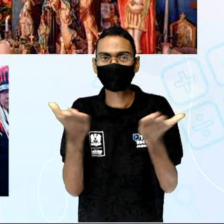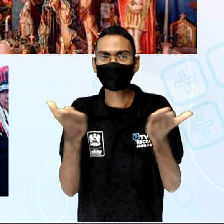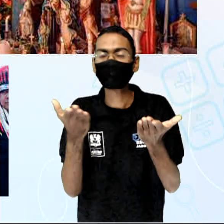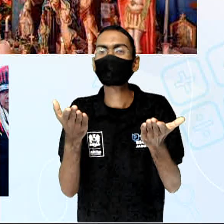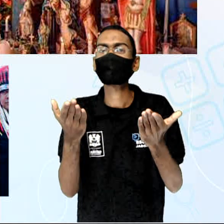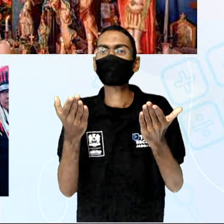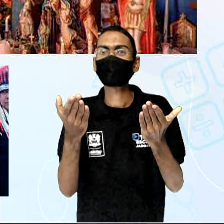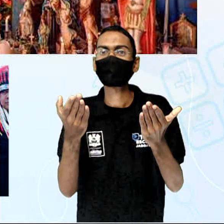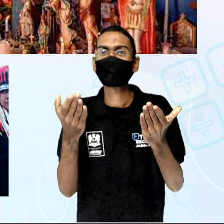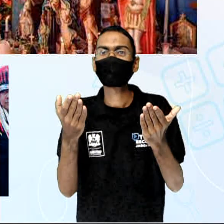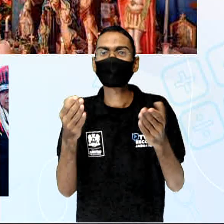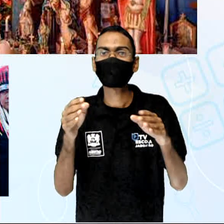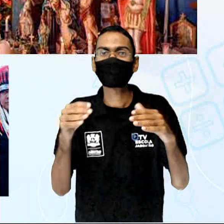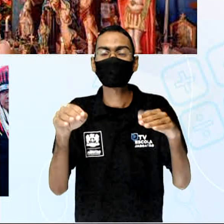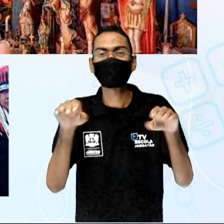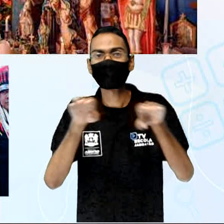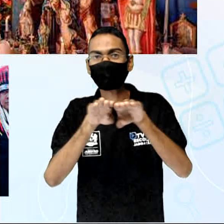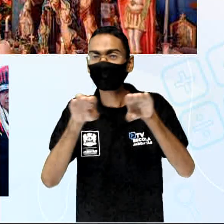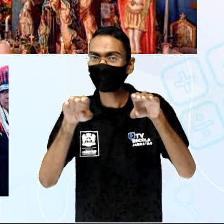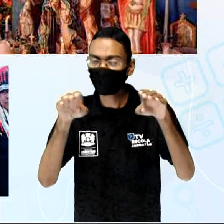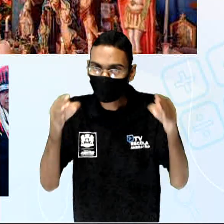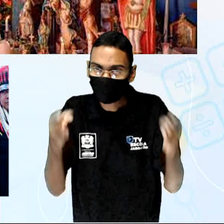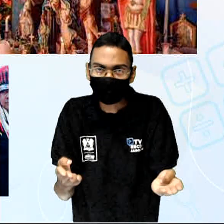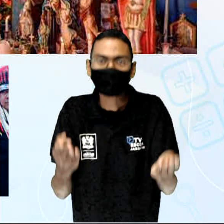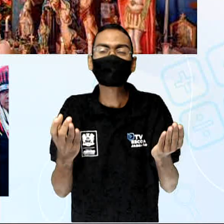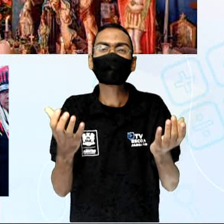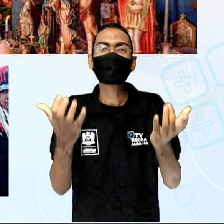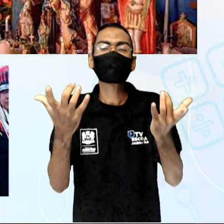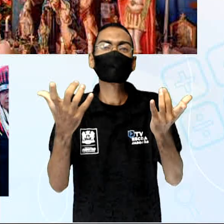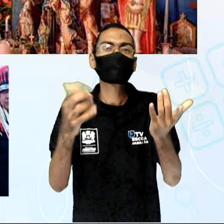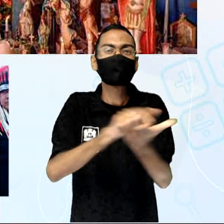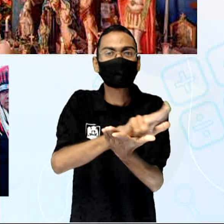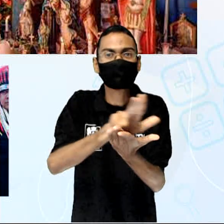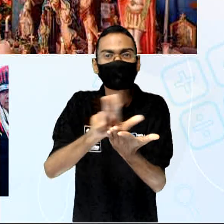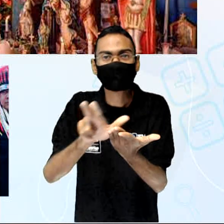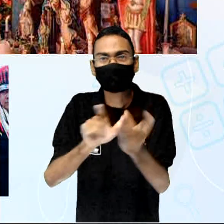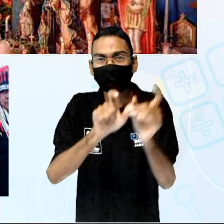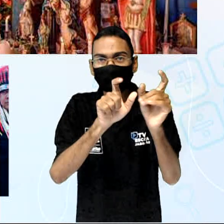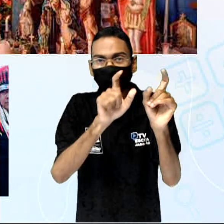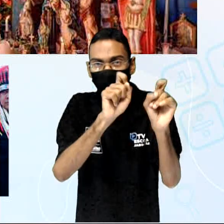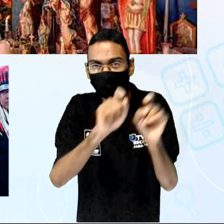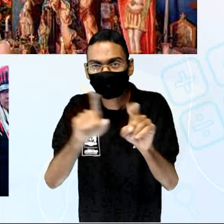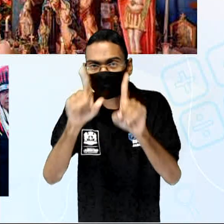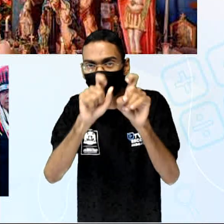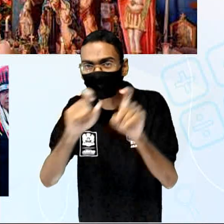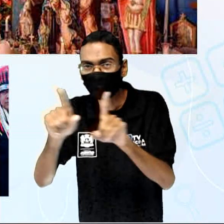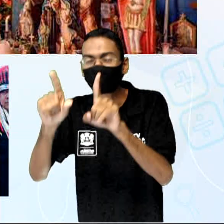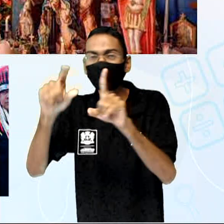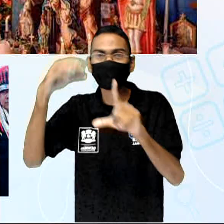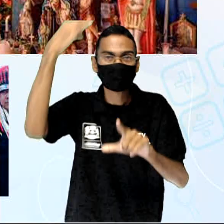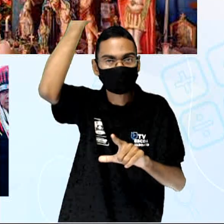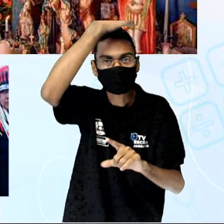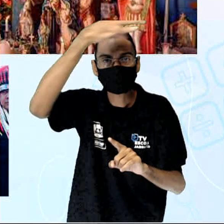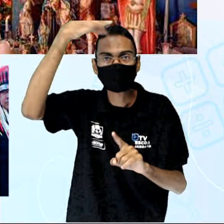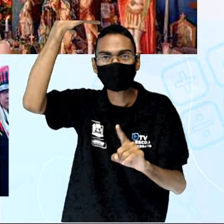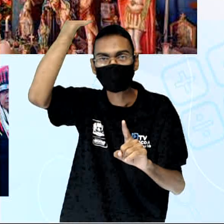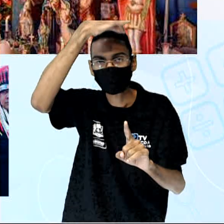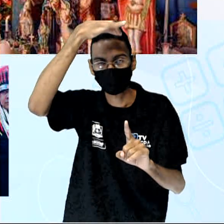um altar com várias imagens de santos católicos.